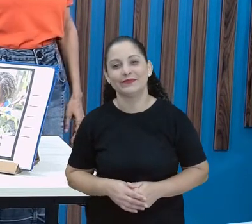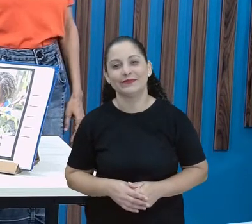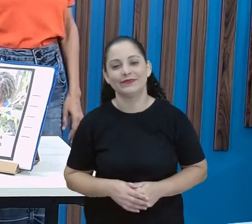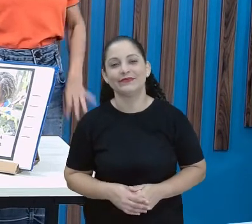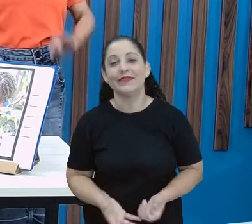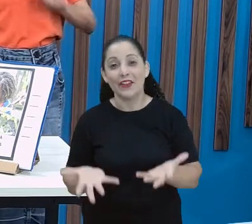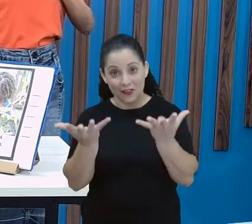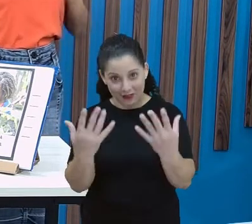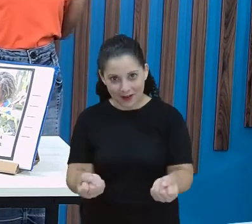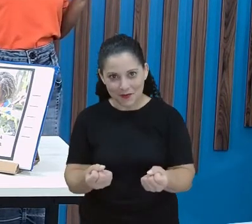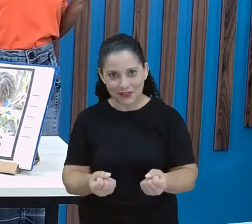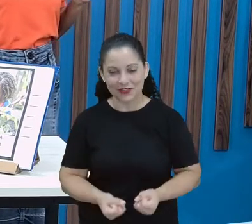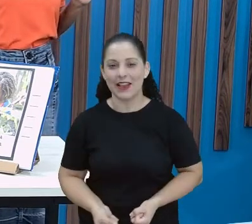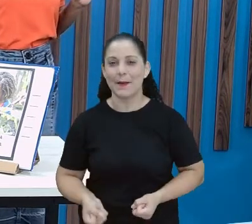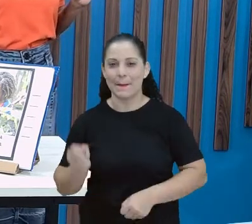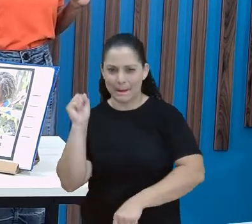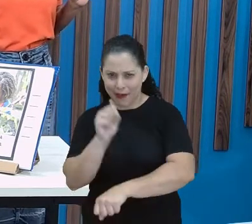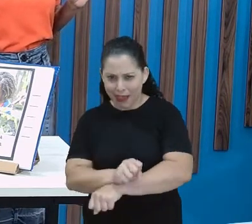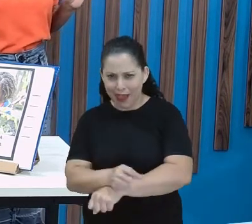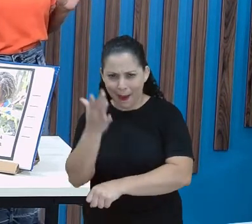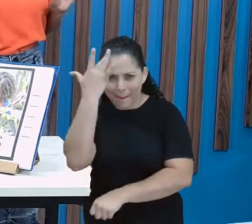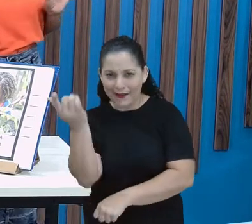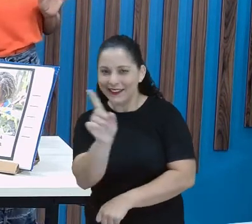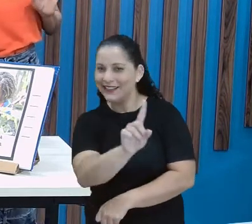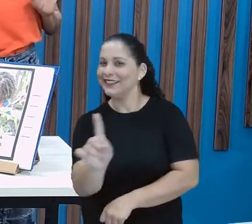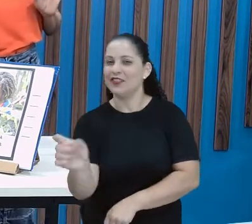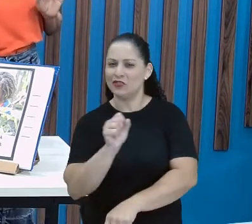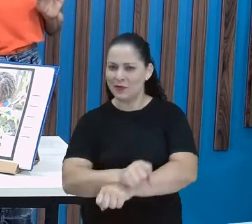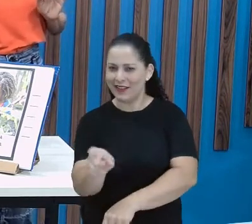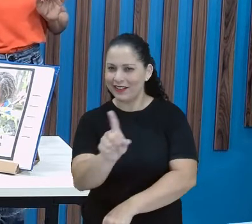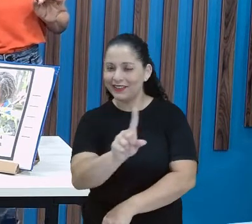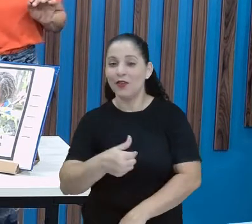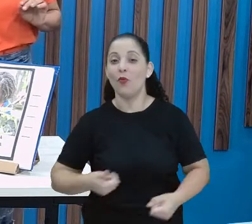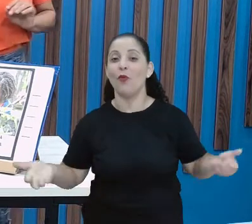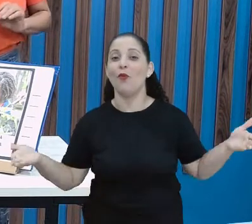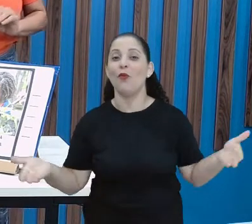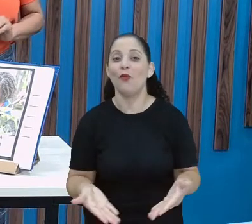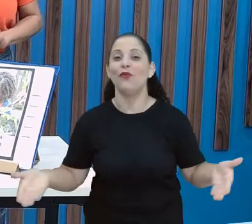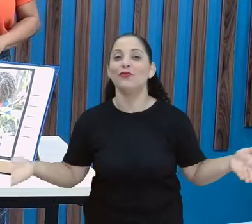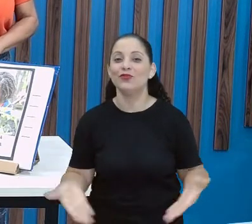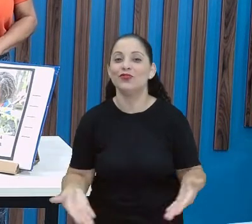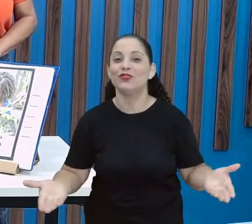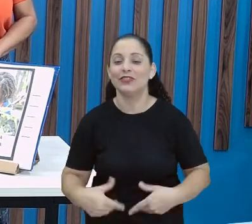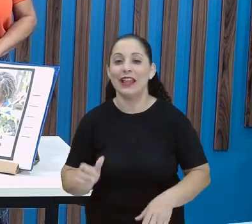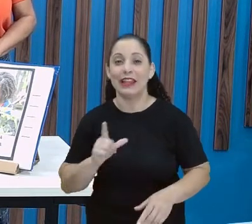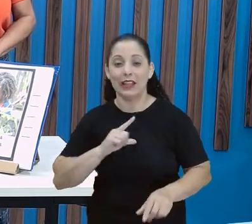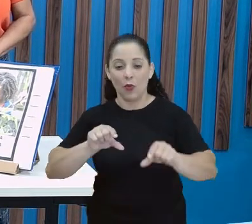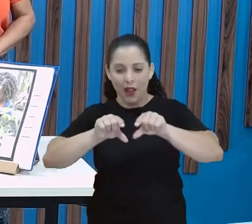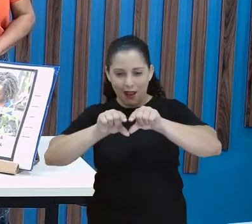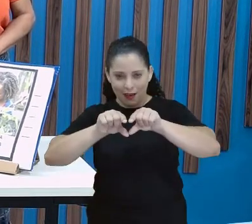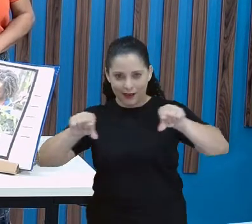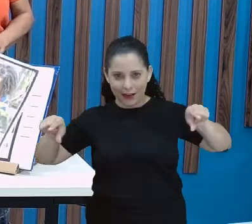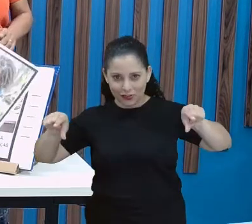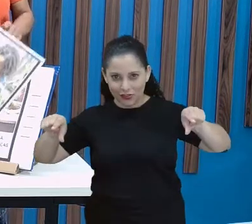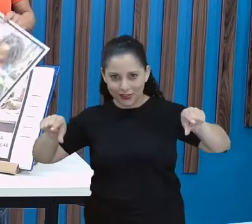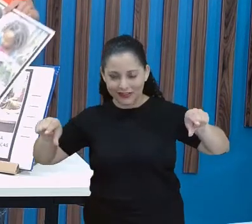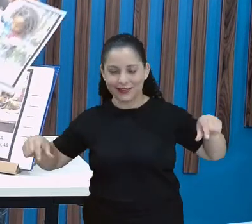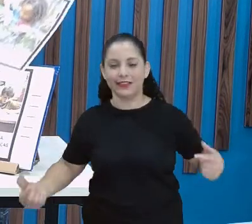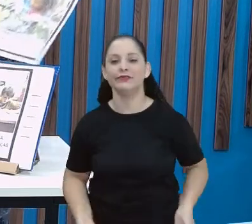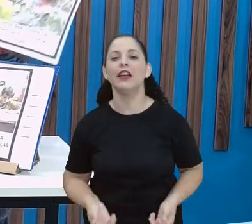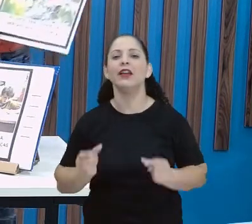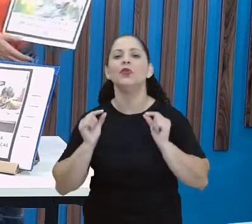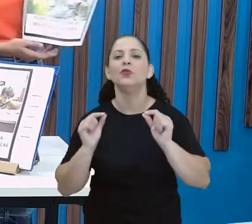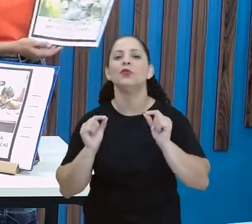Vamos lá, a gente não vai deixar para amanhã, tá certo? Vamos escrever esta legenda aqui, em que os